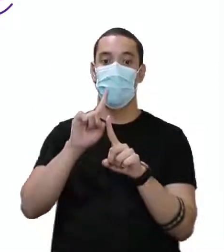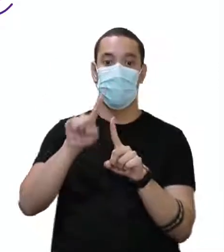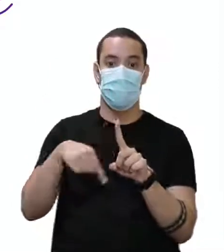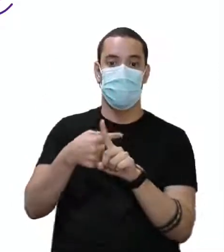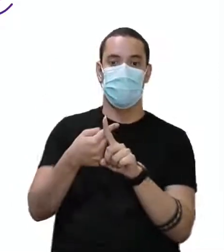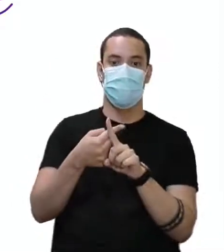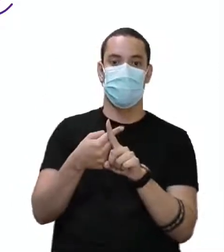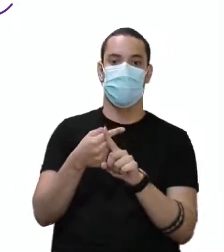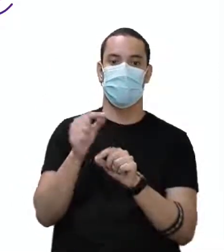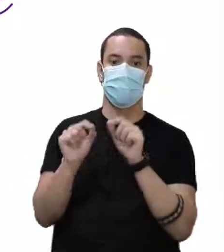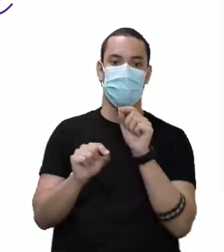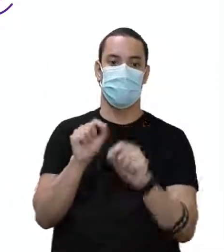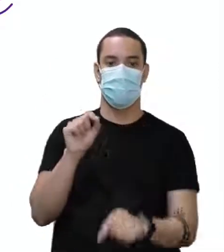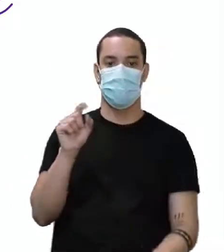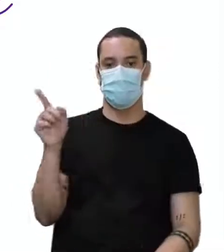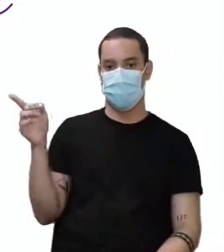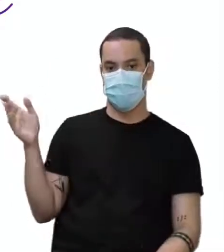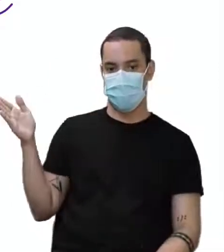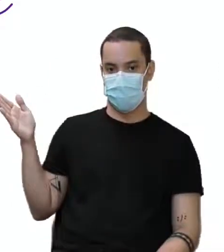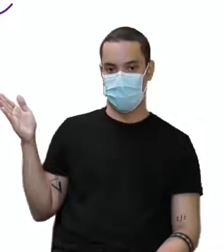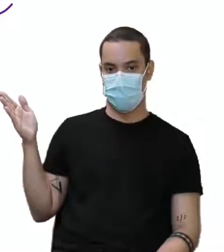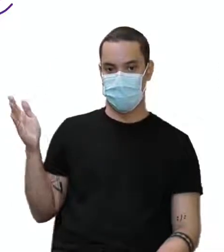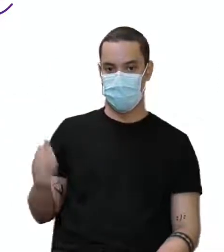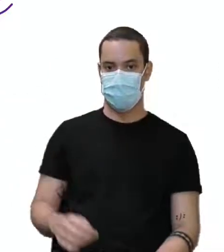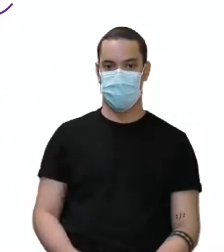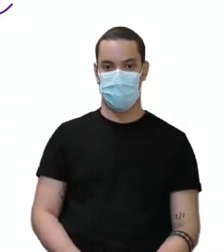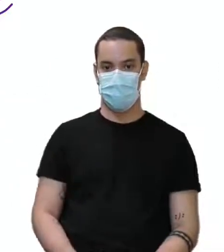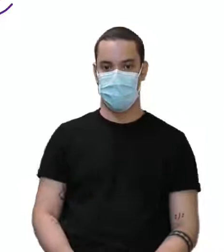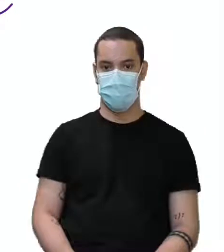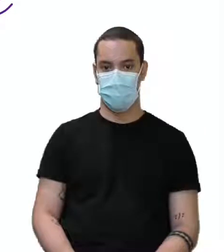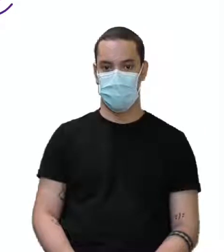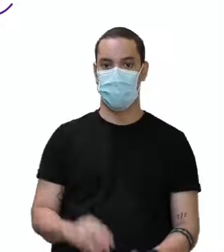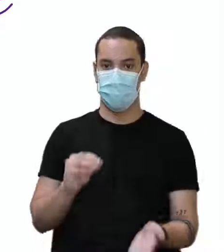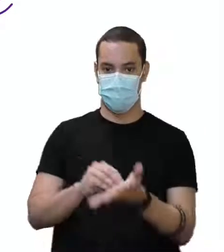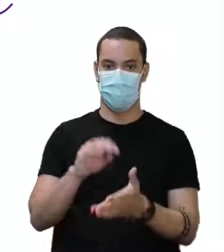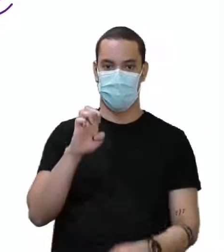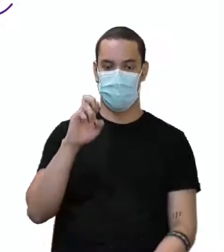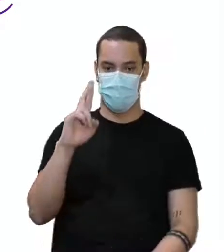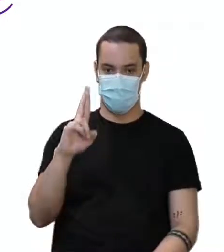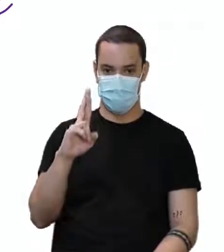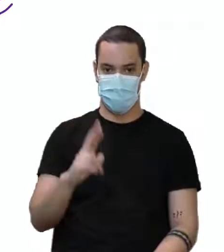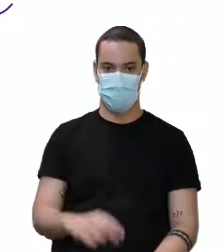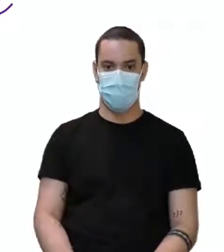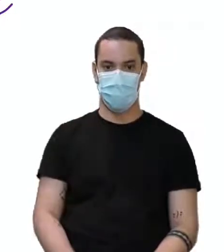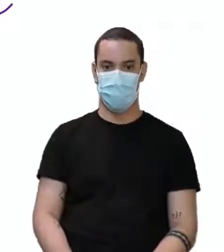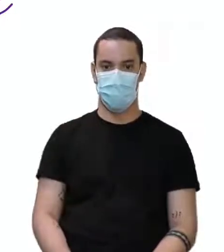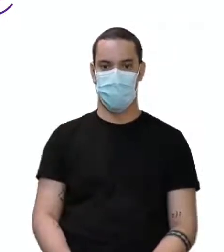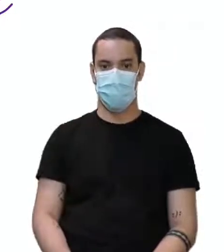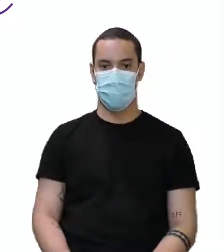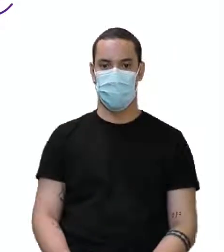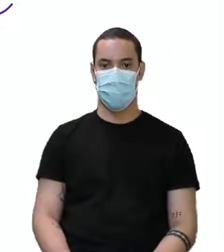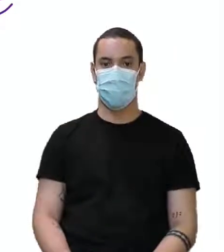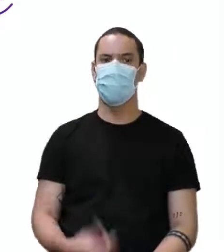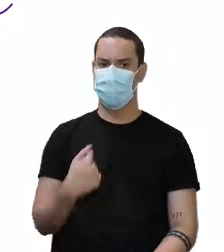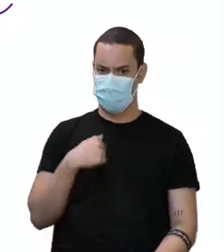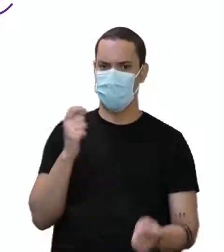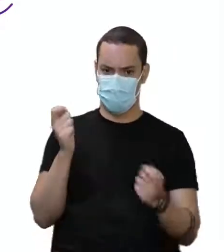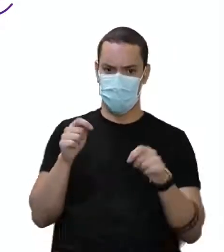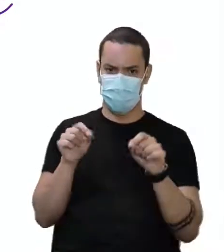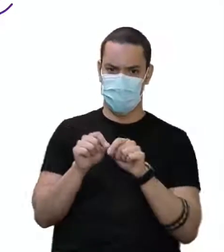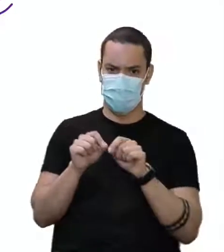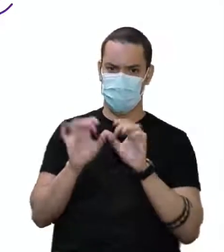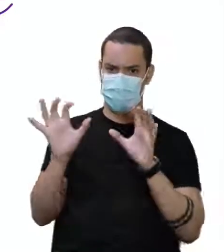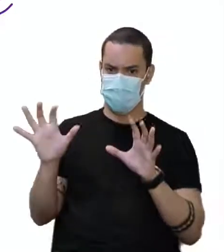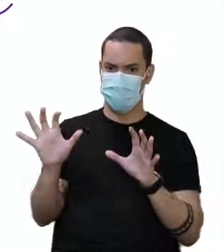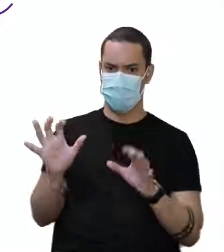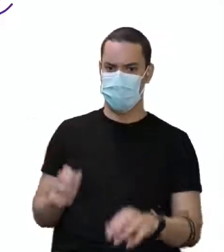My sister. My sister. Está faltando o R aqui. Ou my sis. Sabia que eu posso também falar apenas